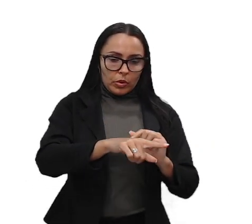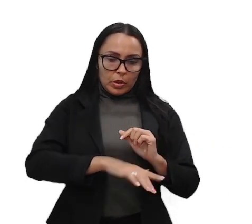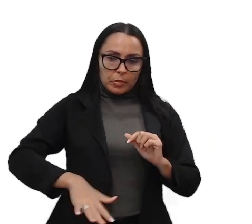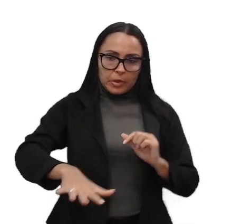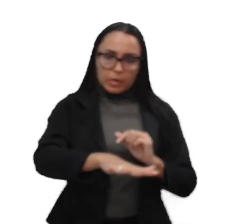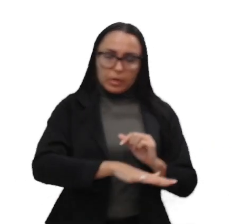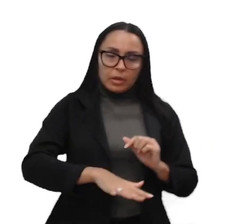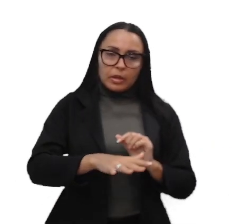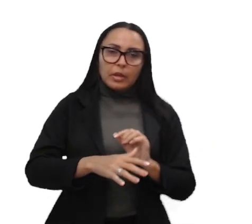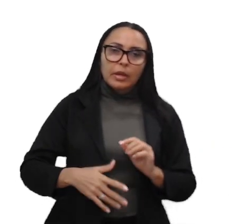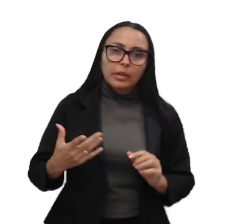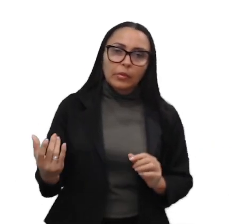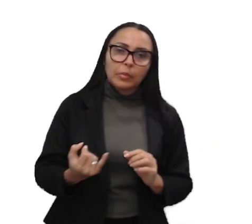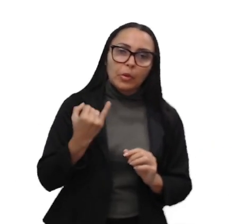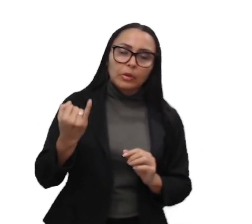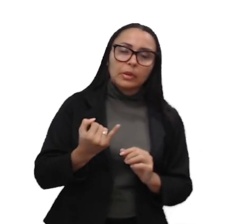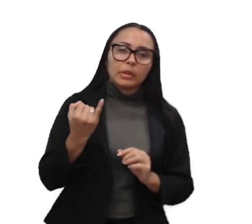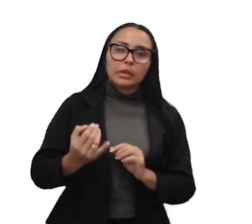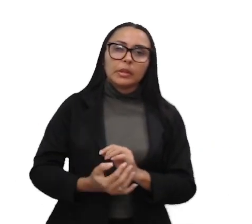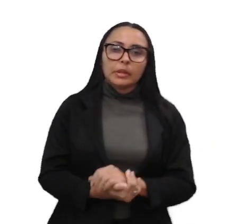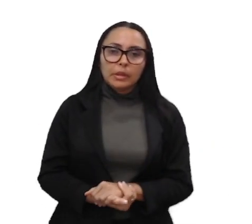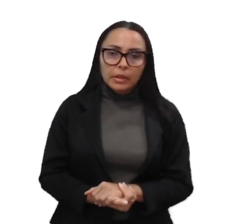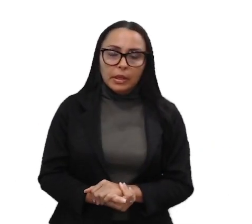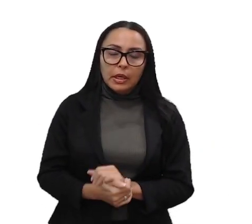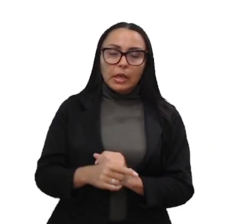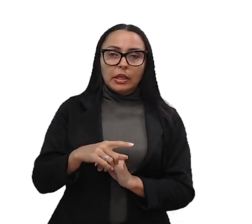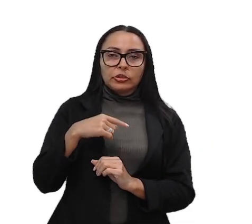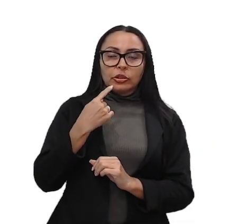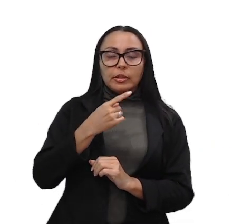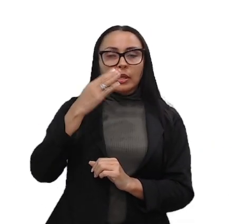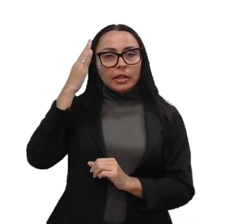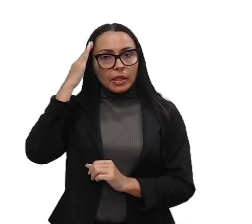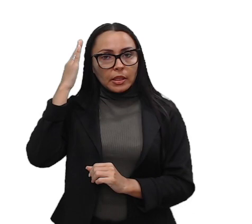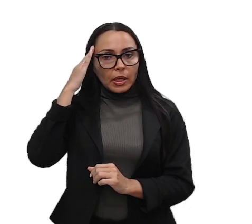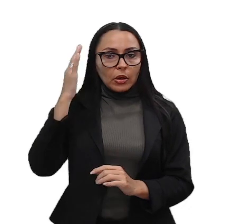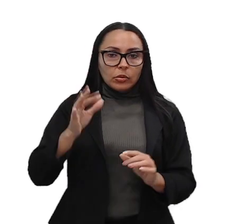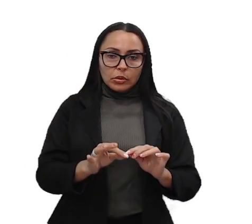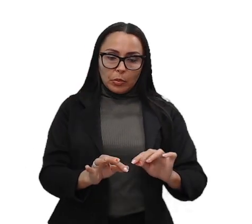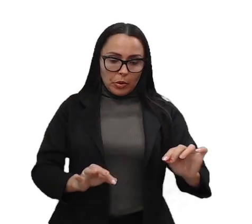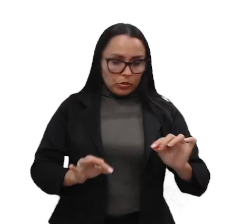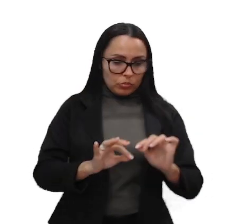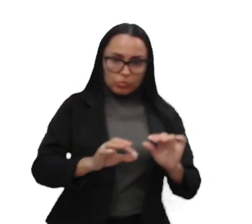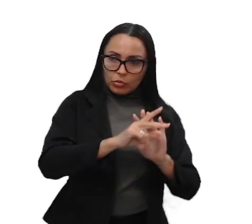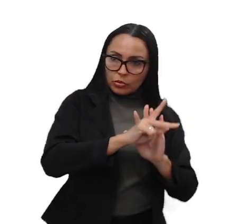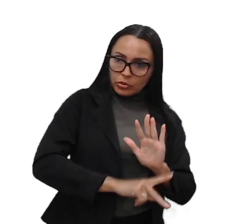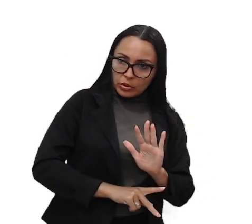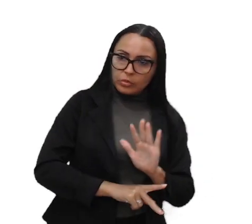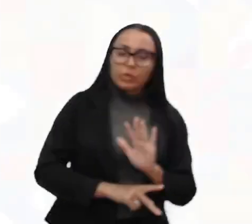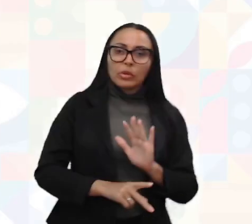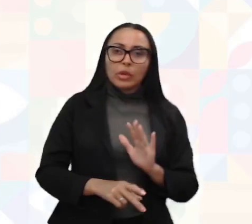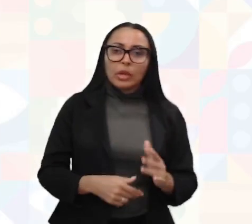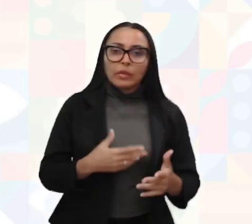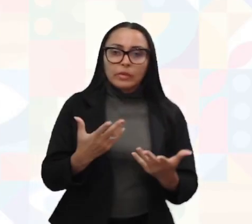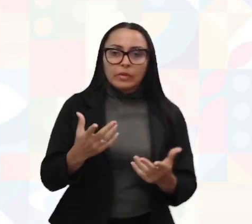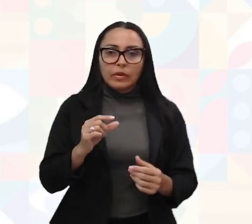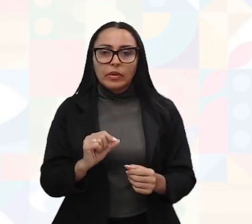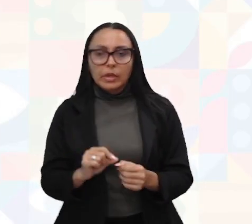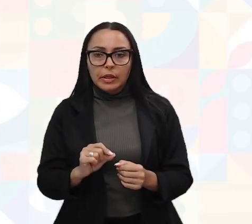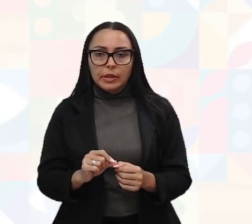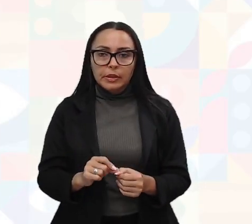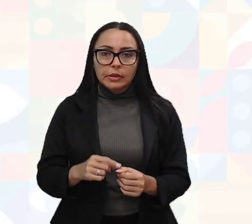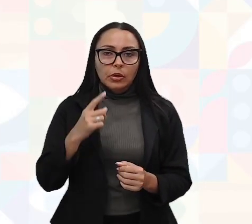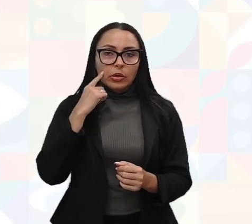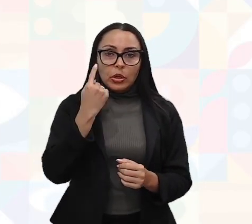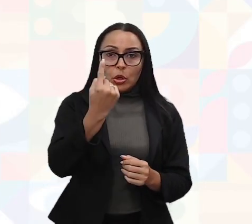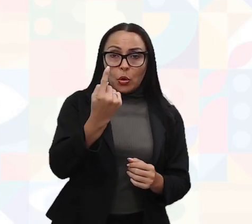importante para levar em consideração é a gente entender o tamanho deste projeto. Ah, você vai fazer o projeto só de um